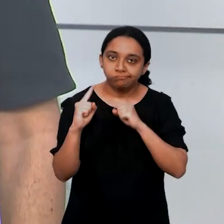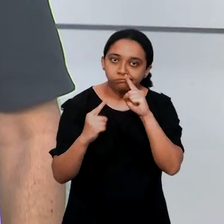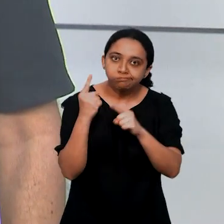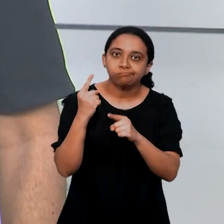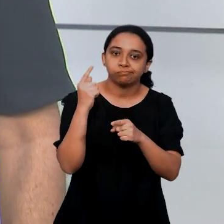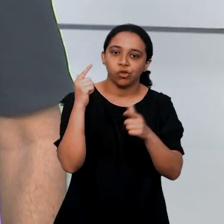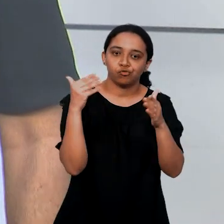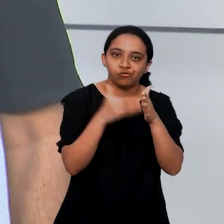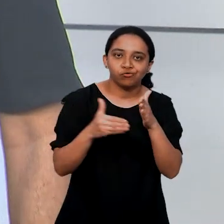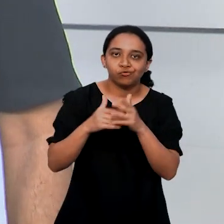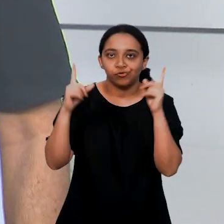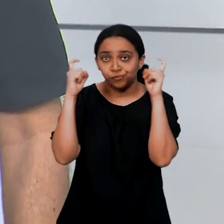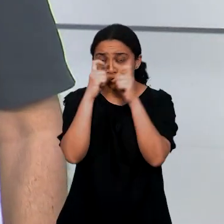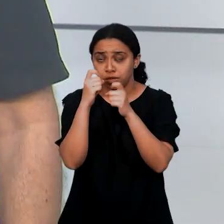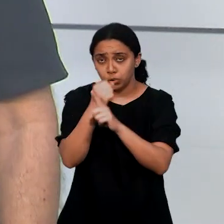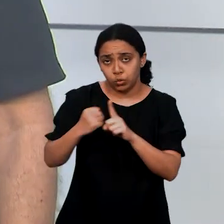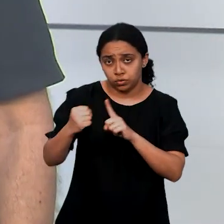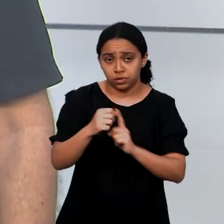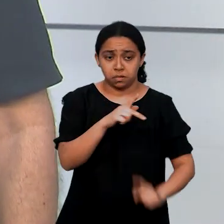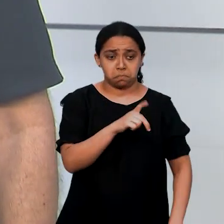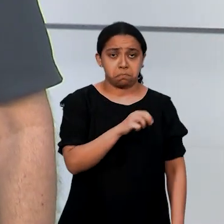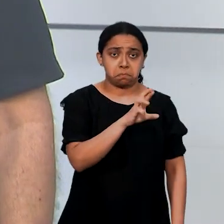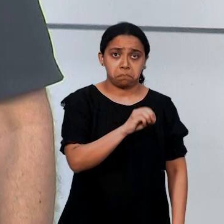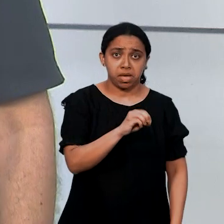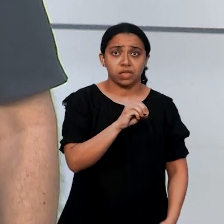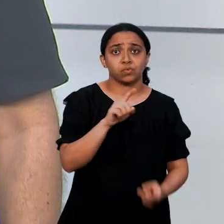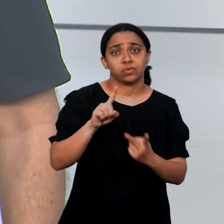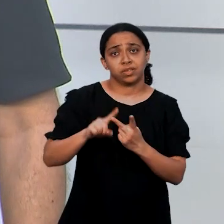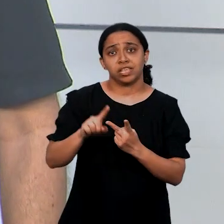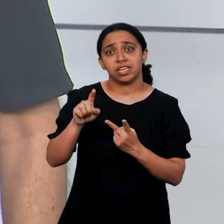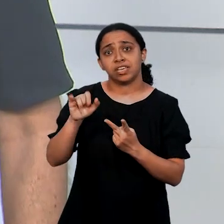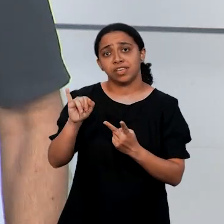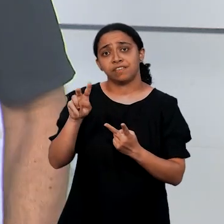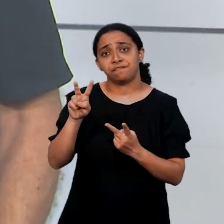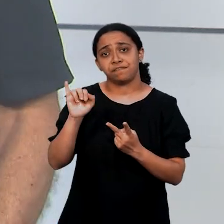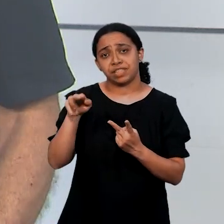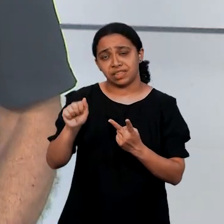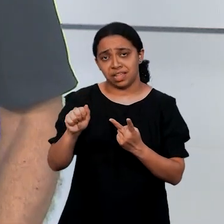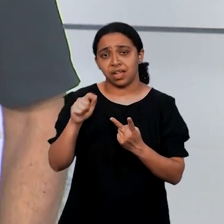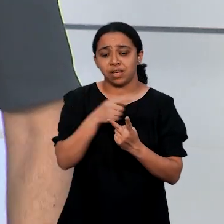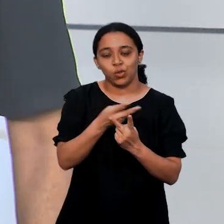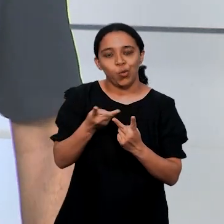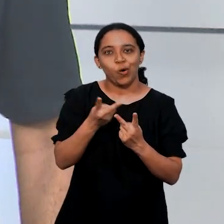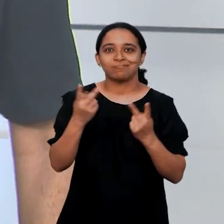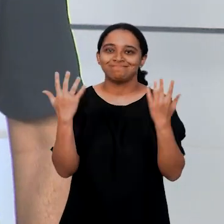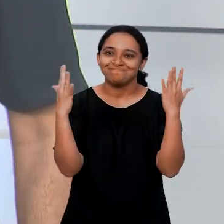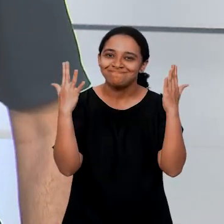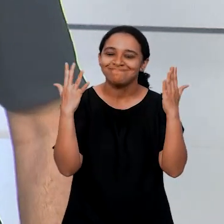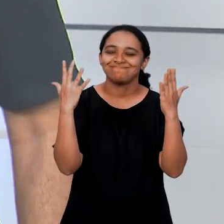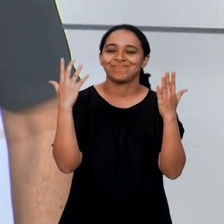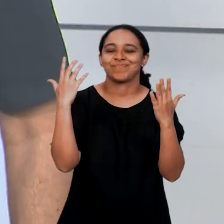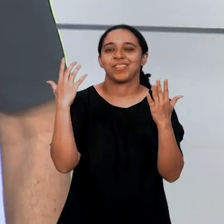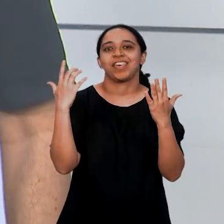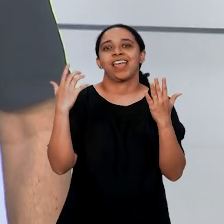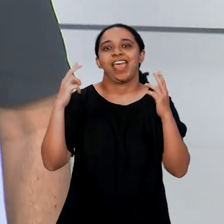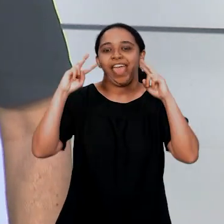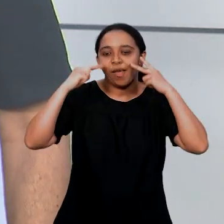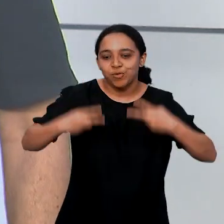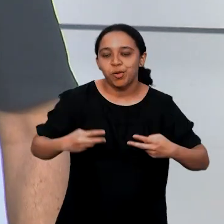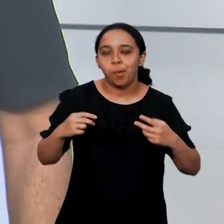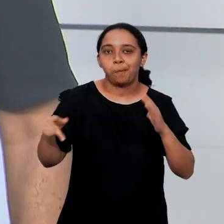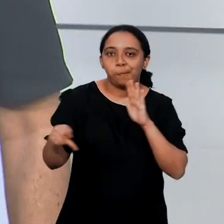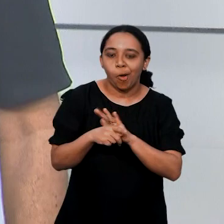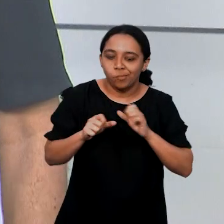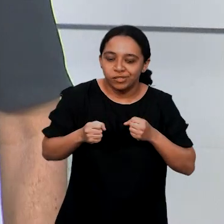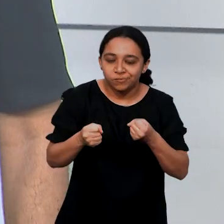Superando barreiras sociais, Pedro Felipe e Ivna Lohana celebram aprovações e reconhecimento